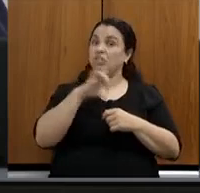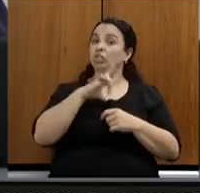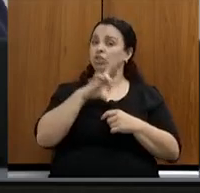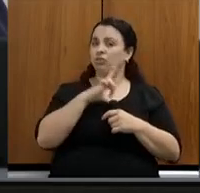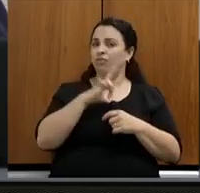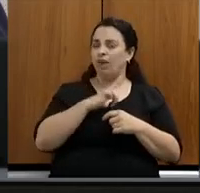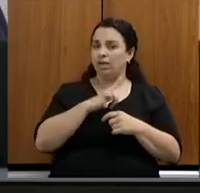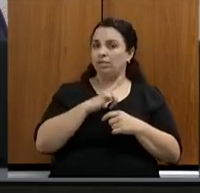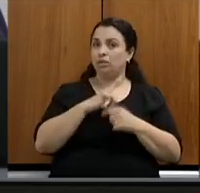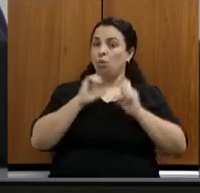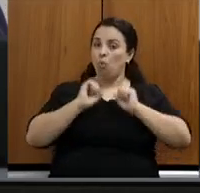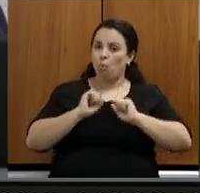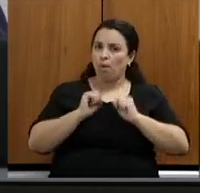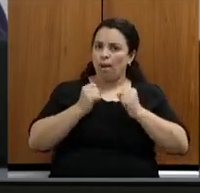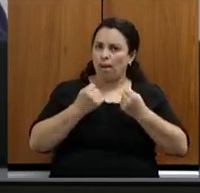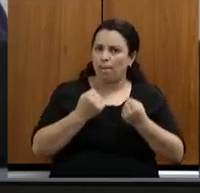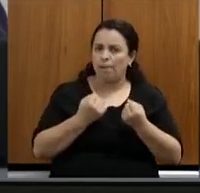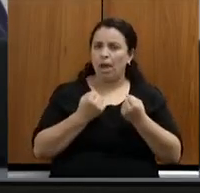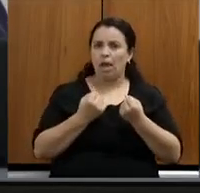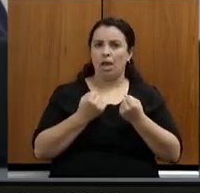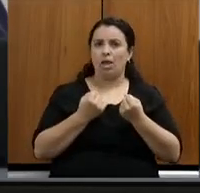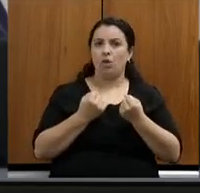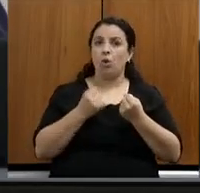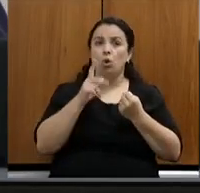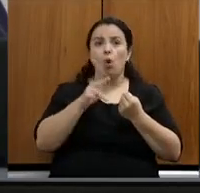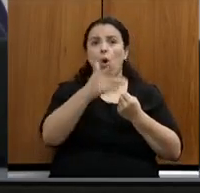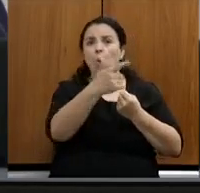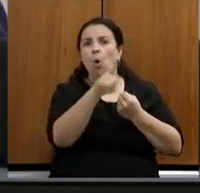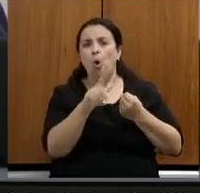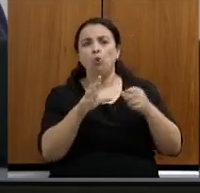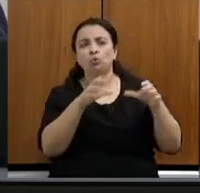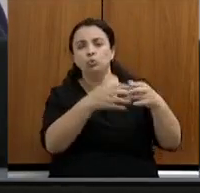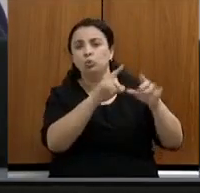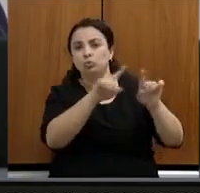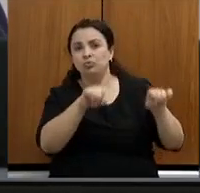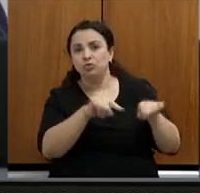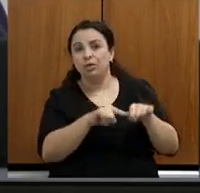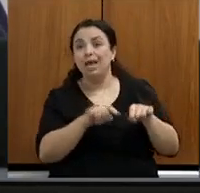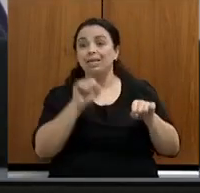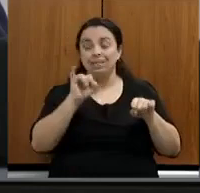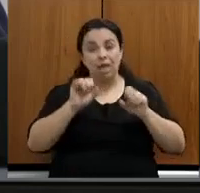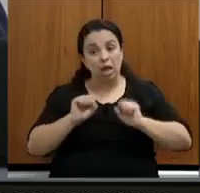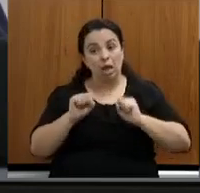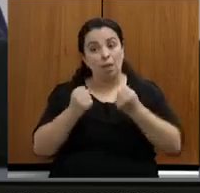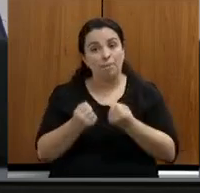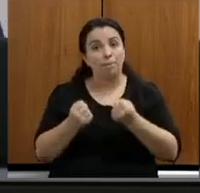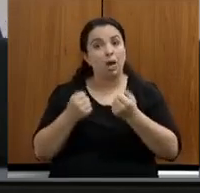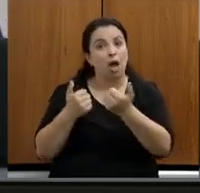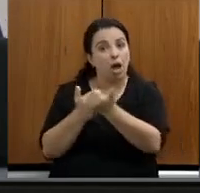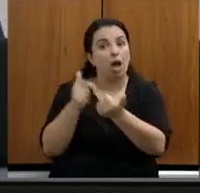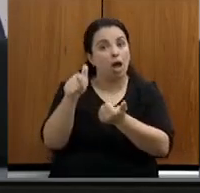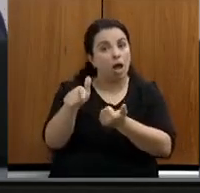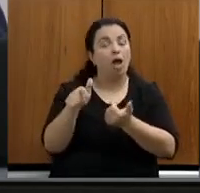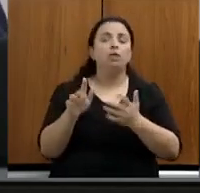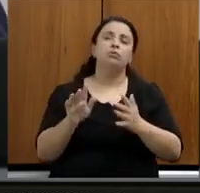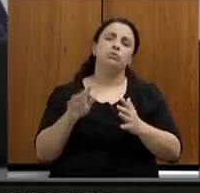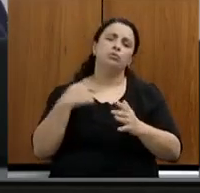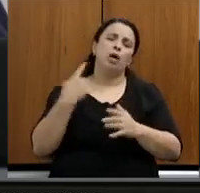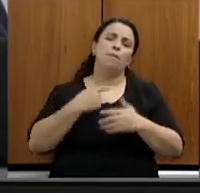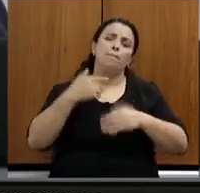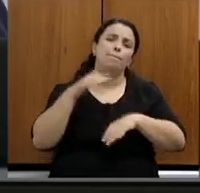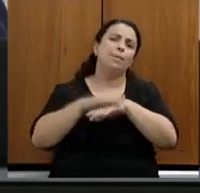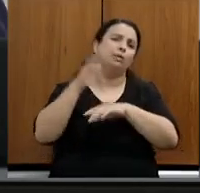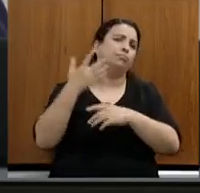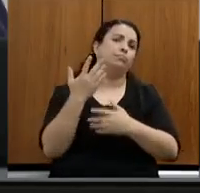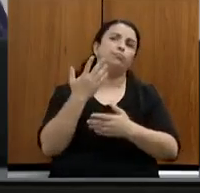que há para diversas outras categorias, nós estaríamos muito mais avançados. O que eu tenho visto